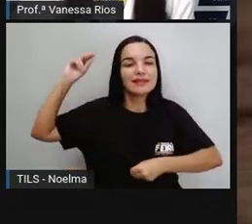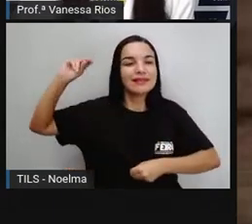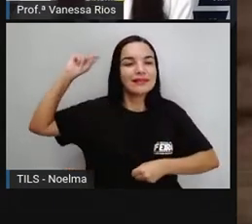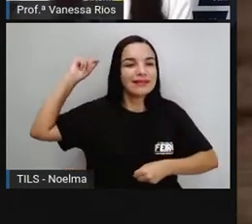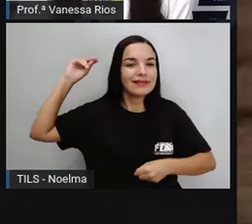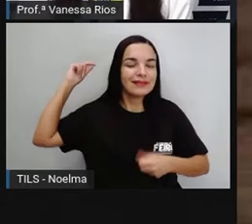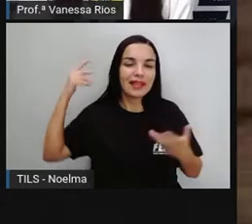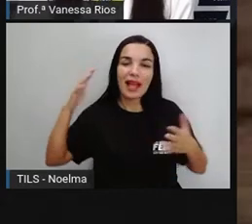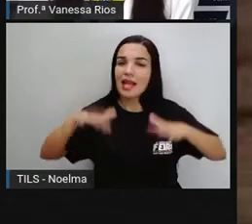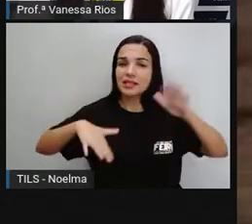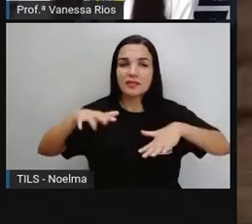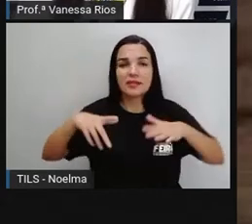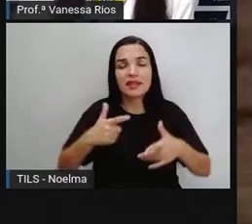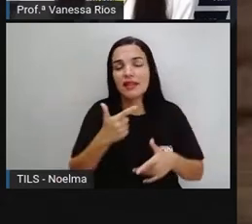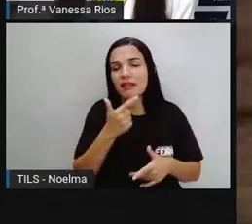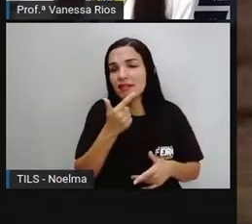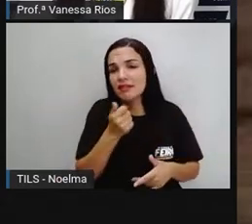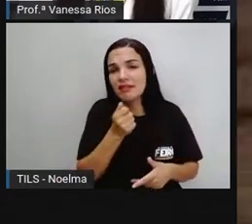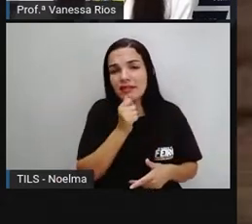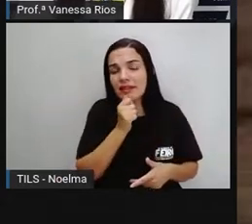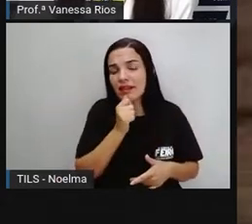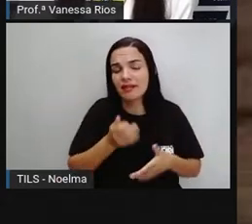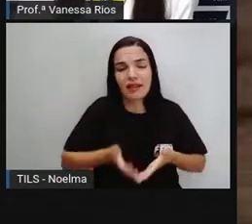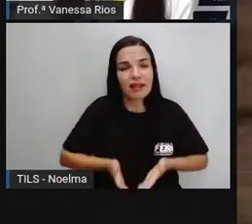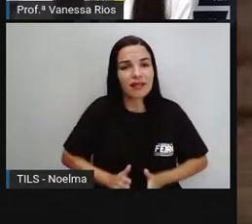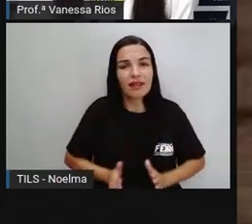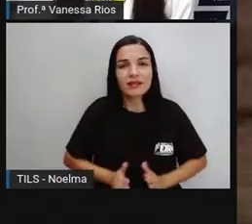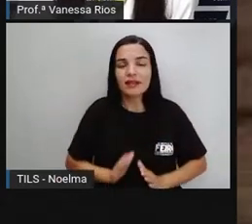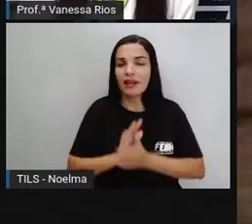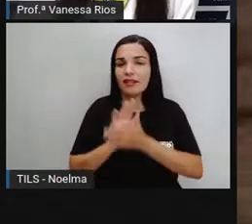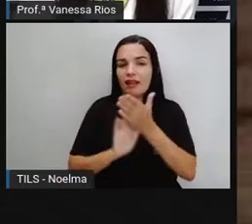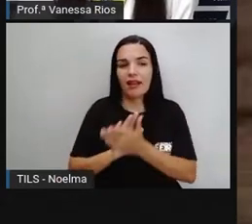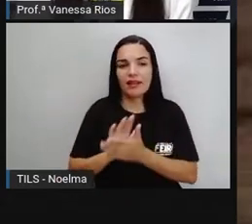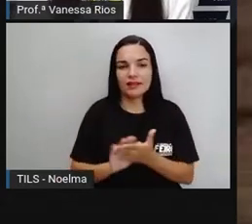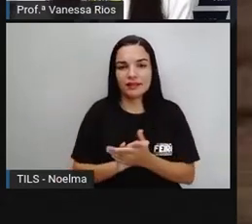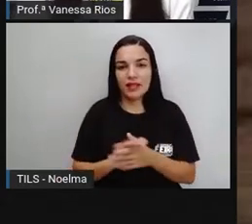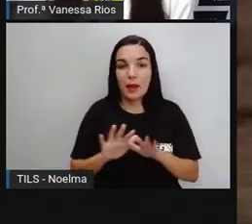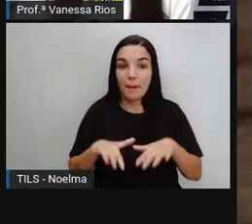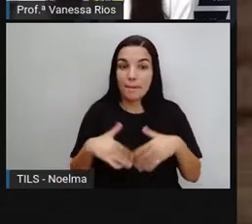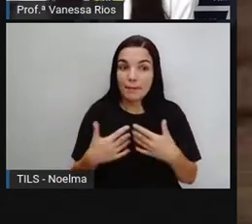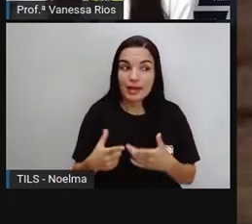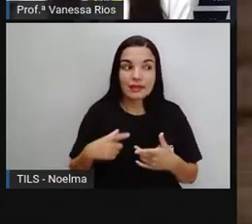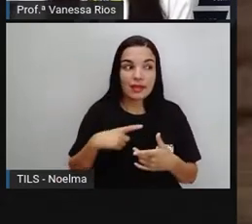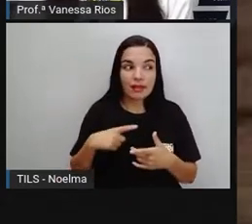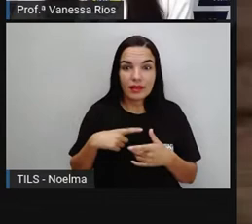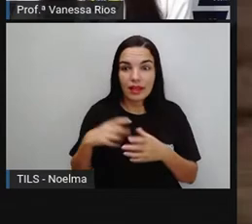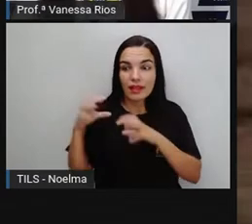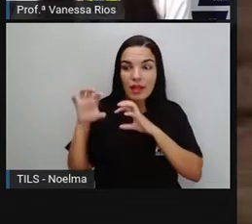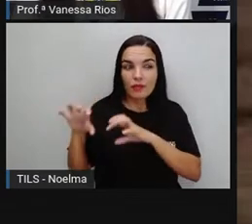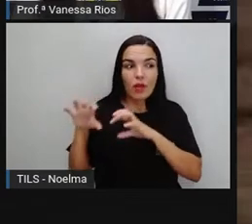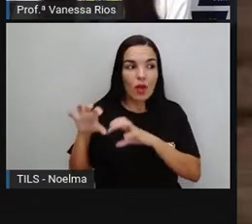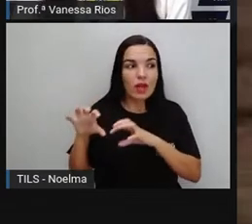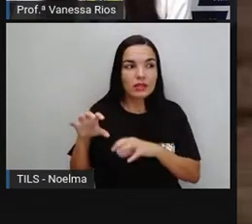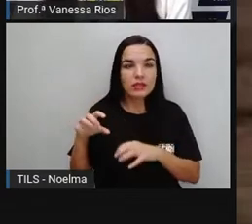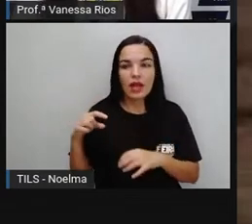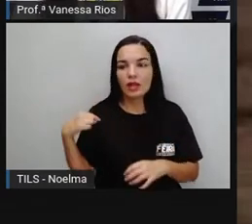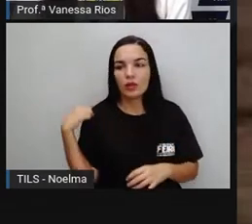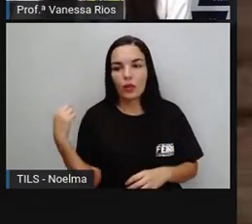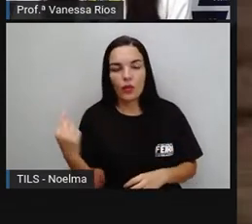nem era nascido, mas interfere aí nos nossos dias, né? Interfere naquilo que acontece